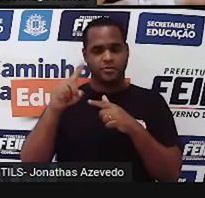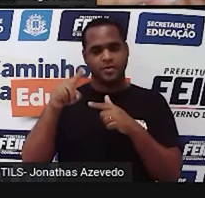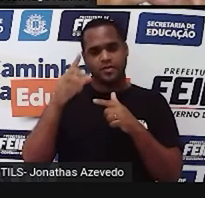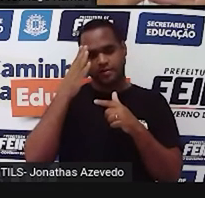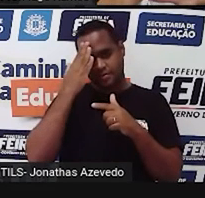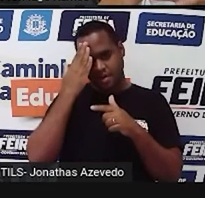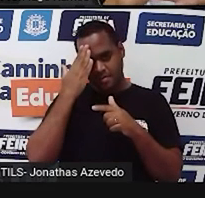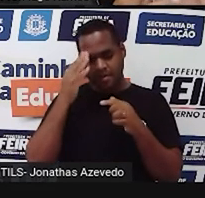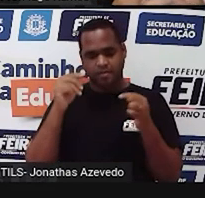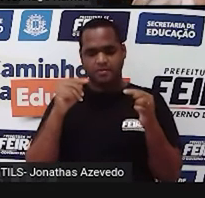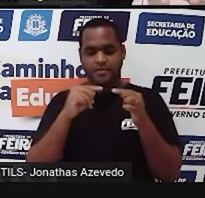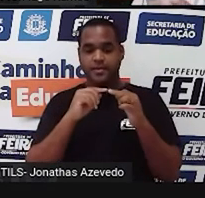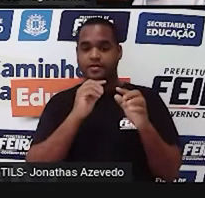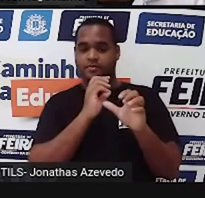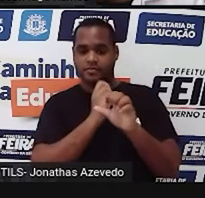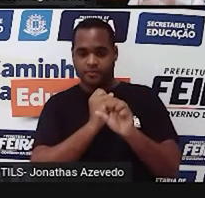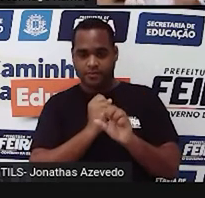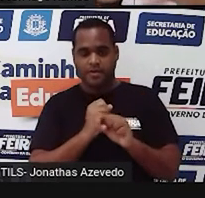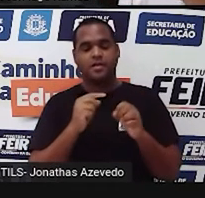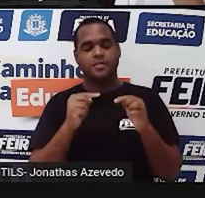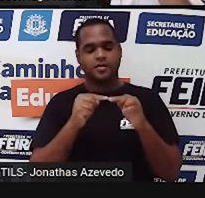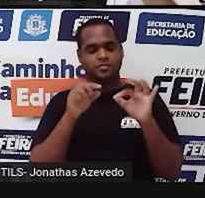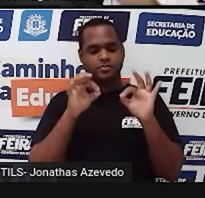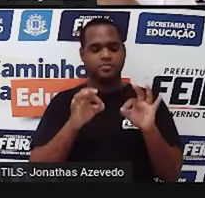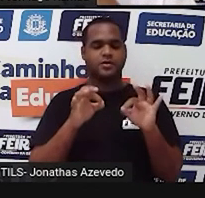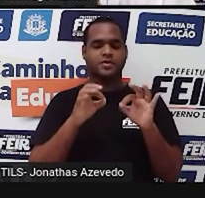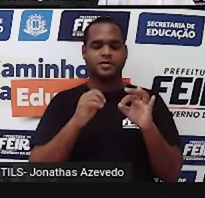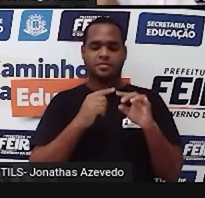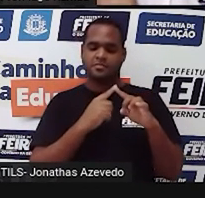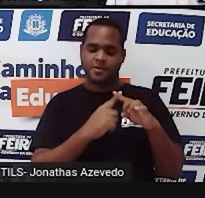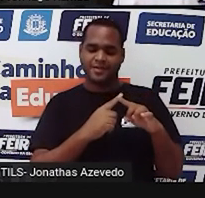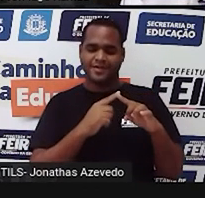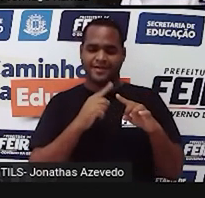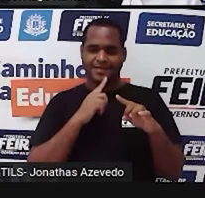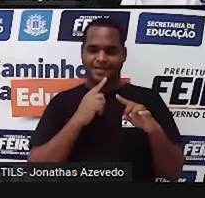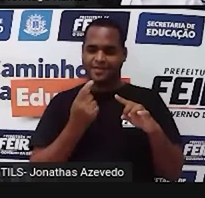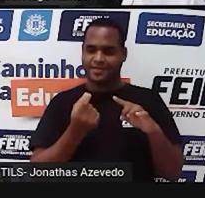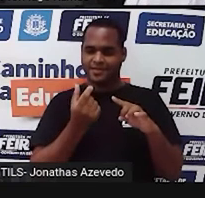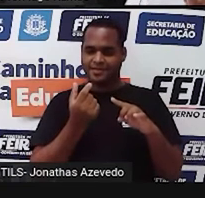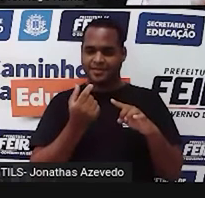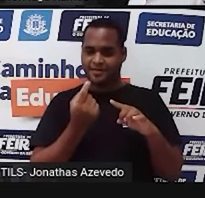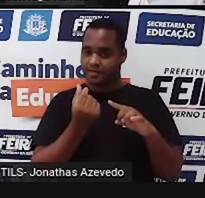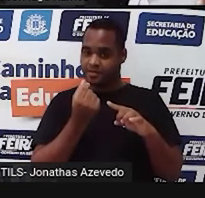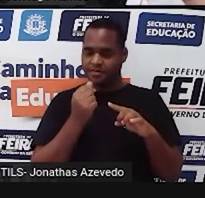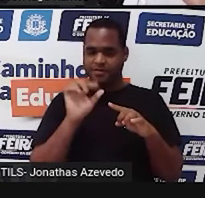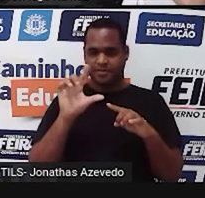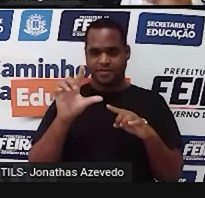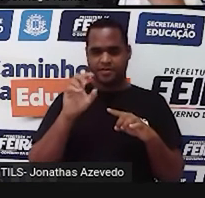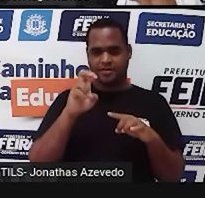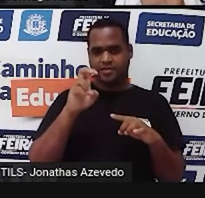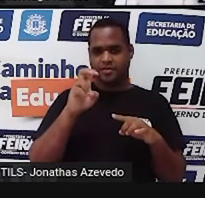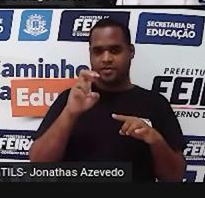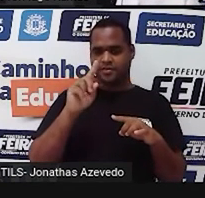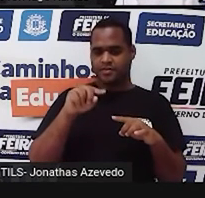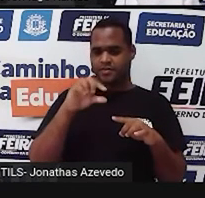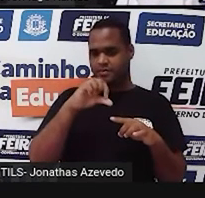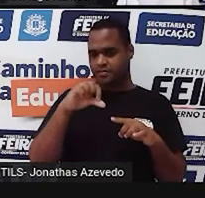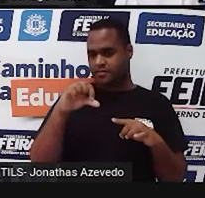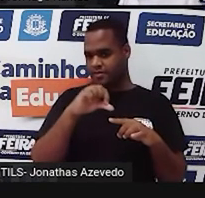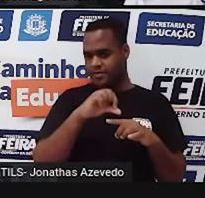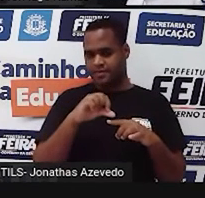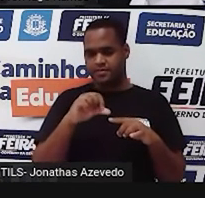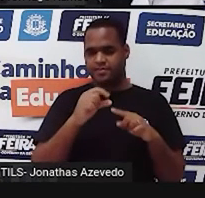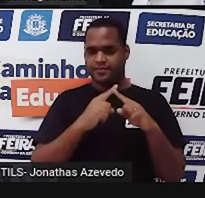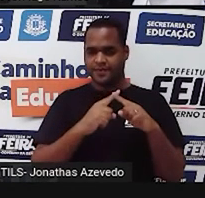é só pegar a quantidade abastecida e multiplicar pelo preço do litro. 5 vezes R$5,99